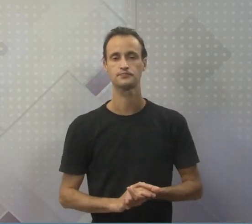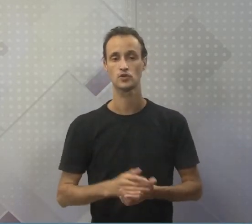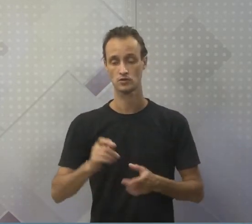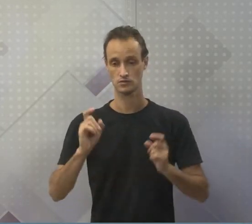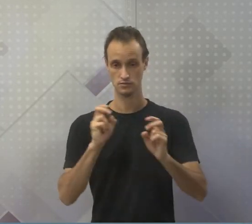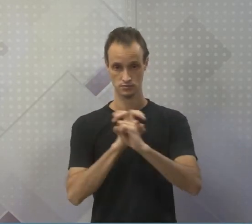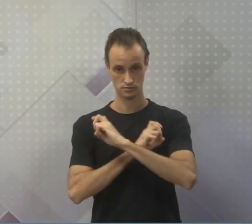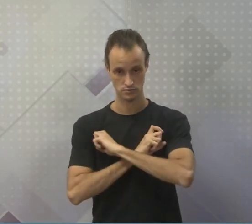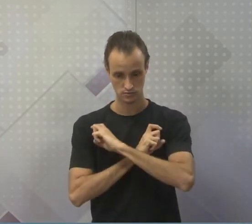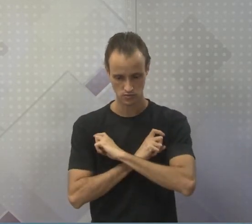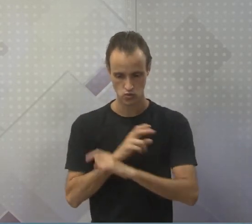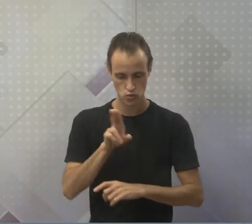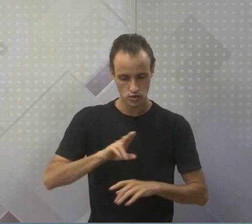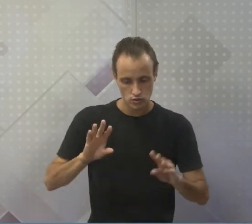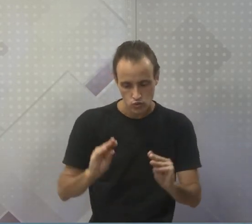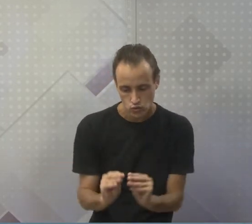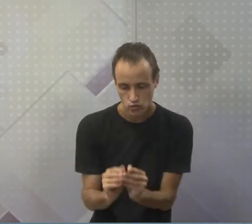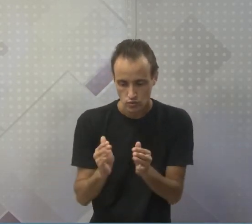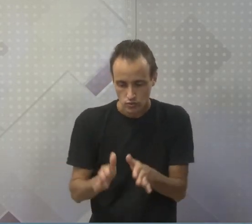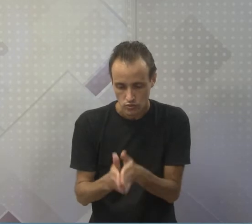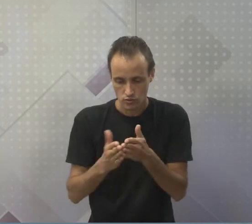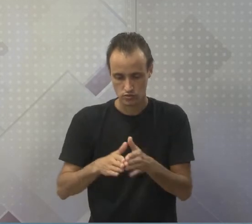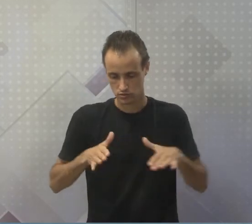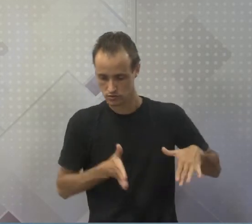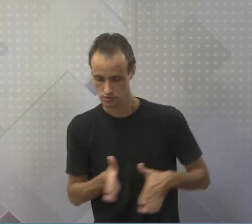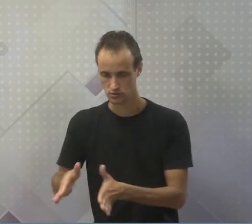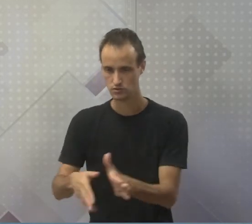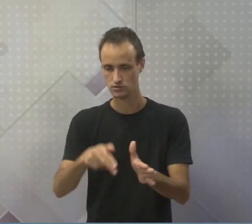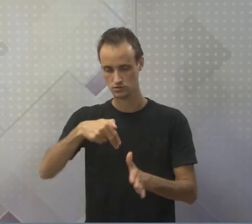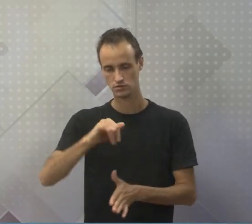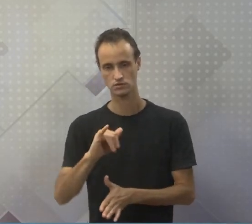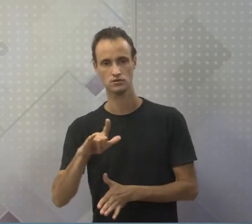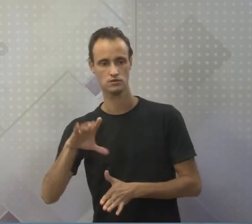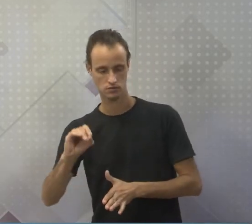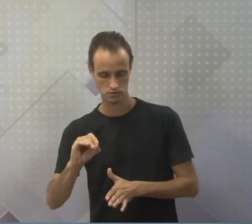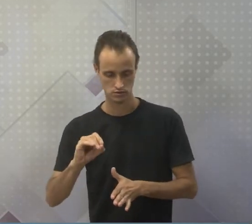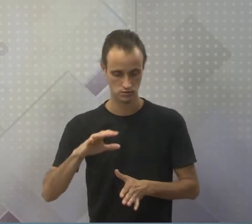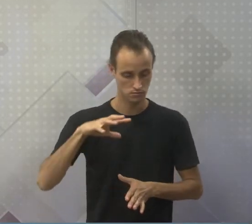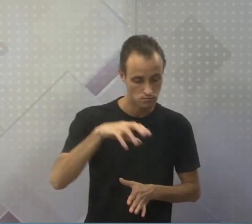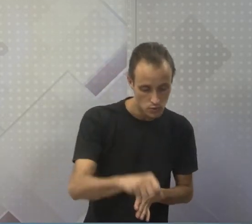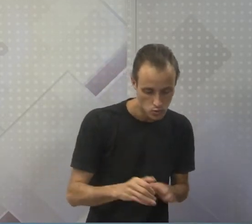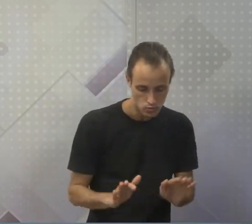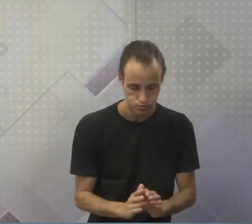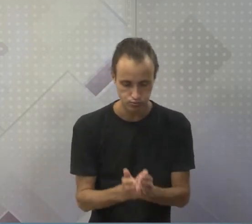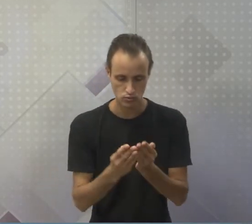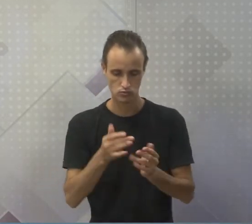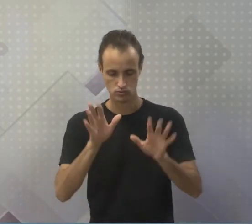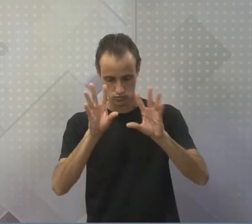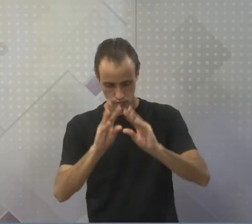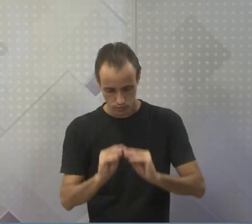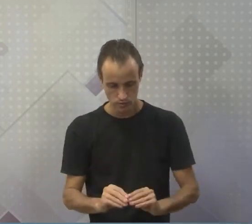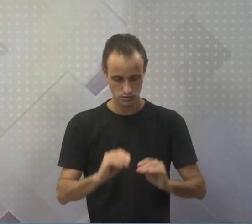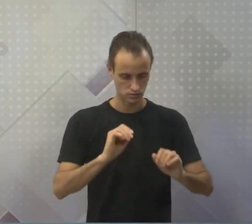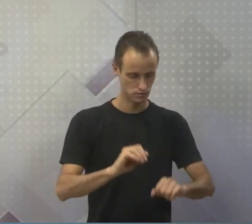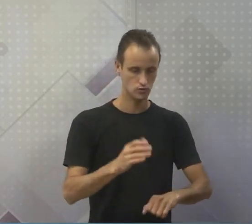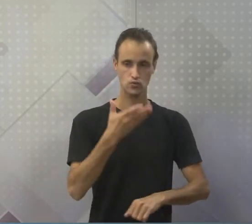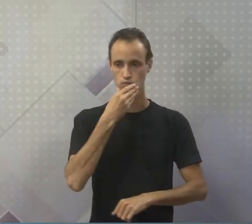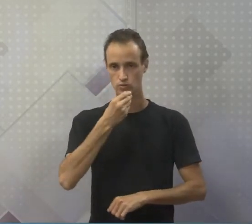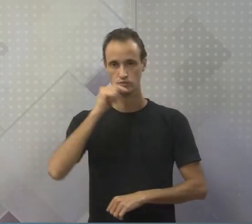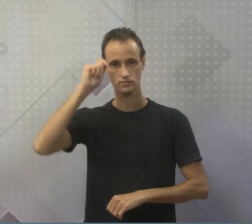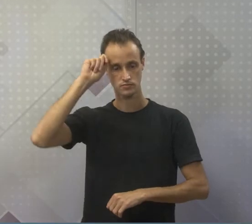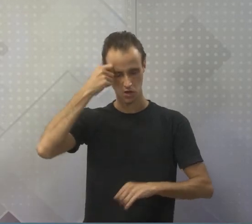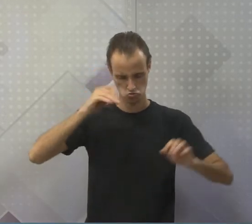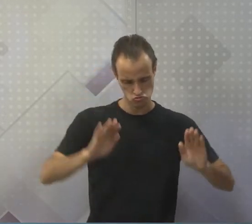no Egito, usou a gila do rio Nilo para dar origem aos povos dessa região. Então ele pegou o barro escuro e fez os homens pretos. Isso é para